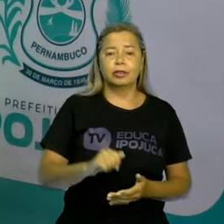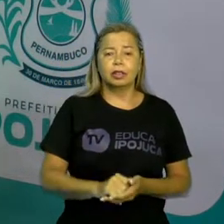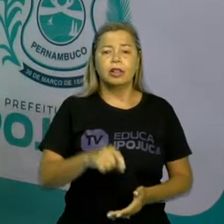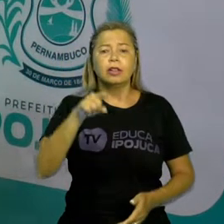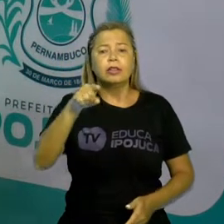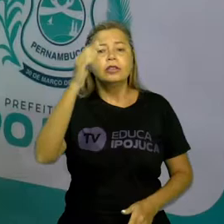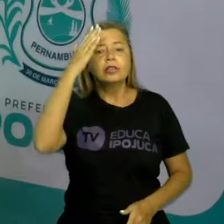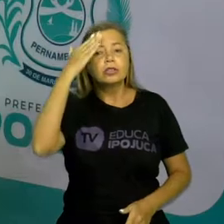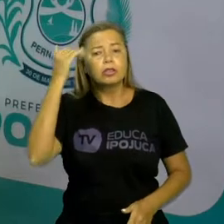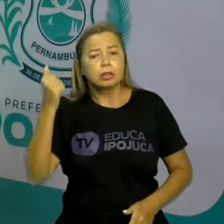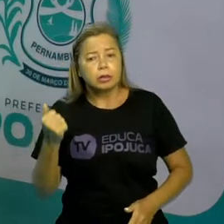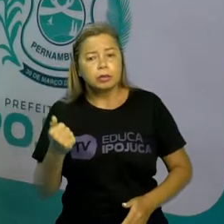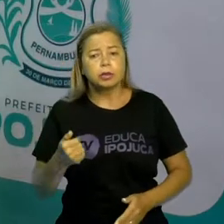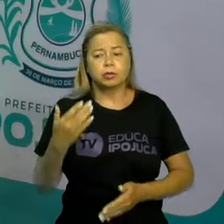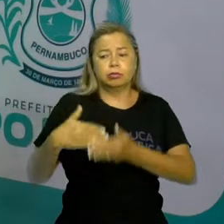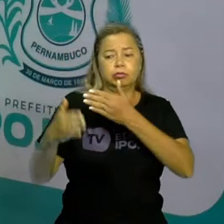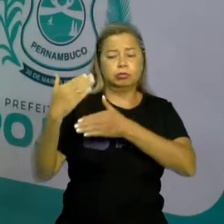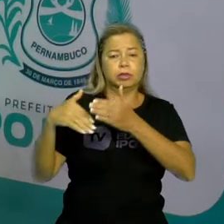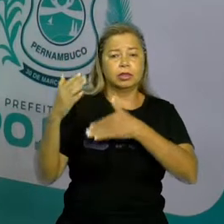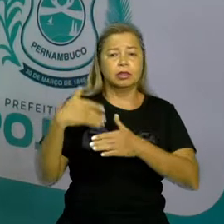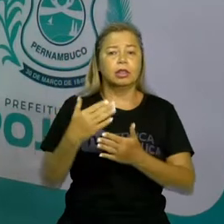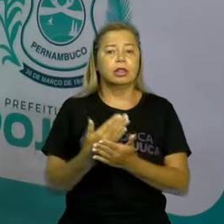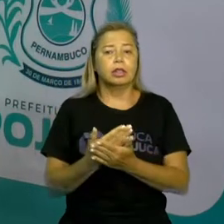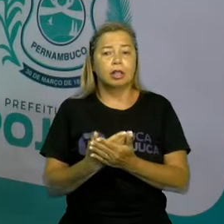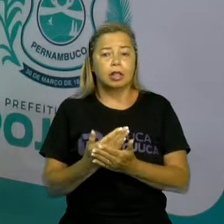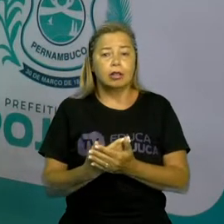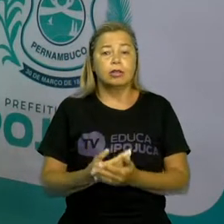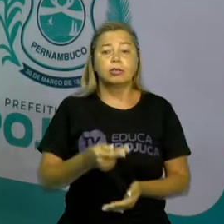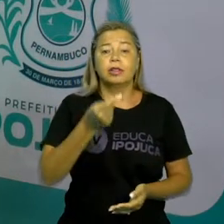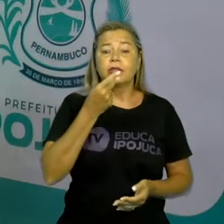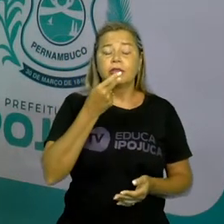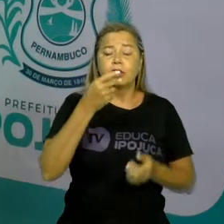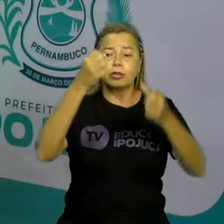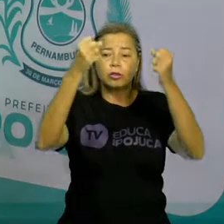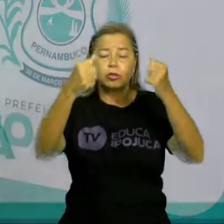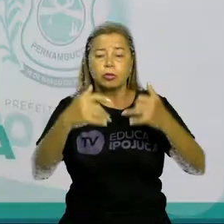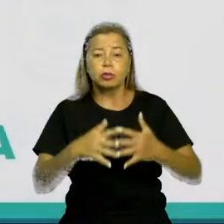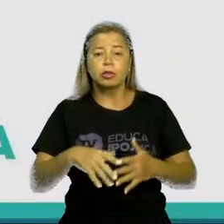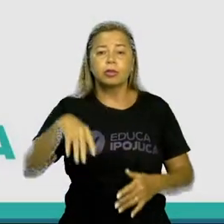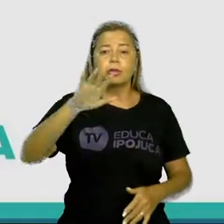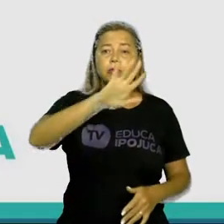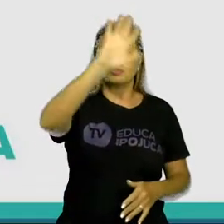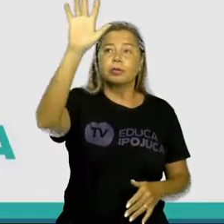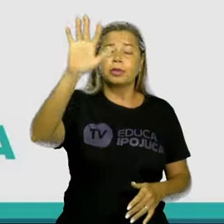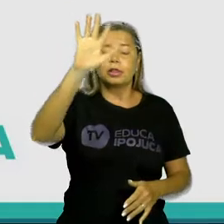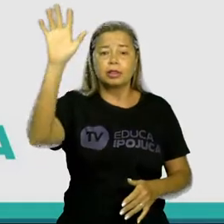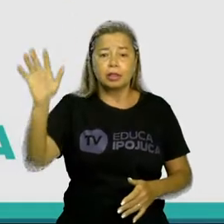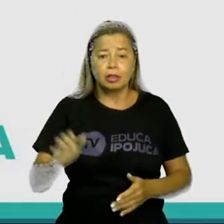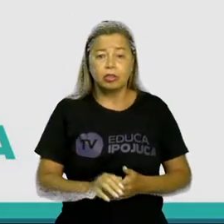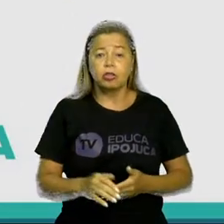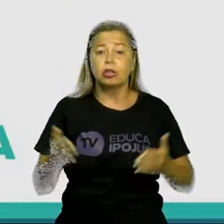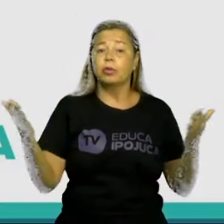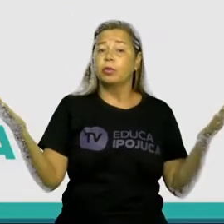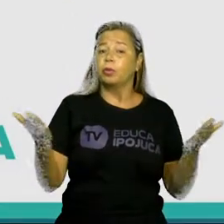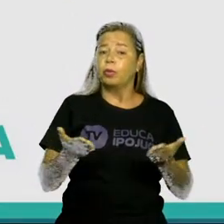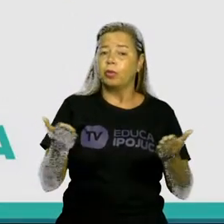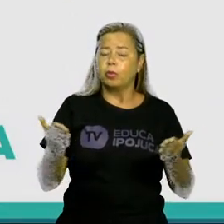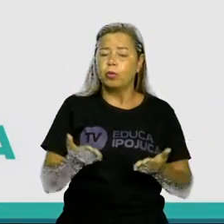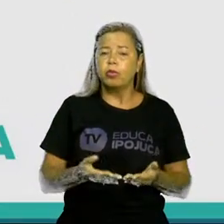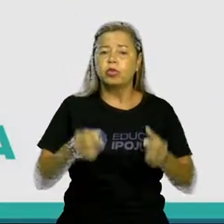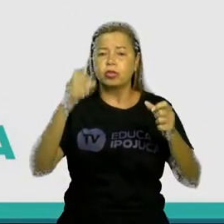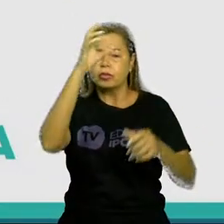aula a gente falou sobre paisagens. Hoje a gente vai falar sobre impactos das intervenções